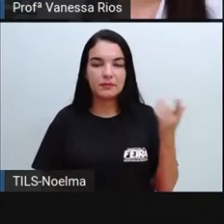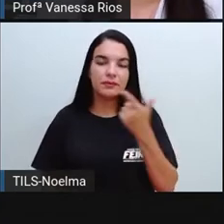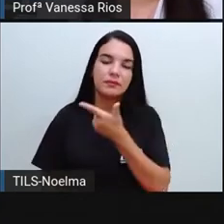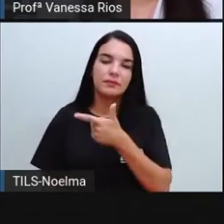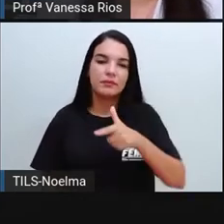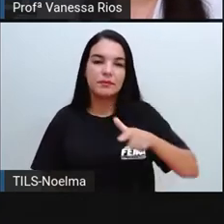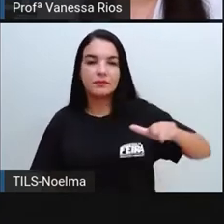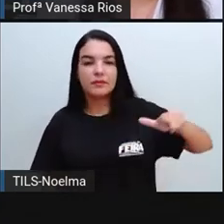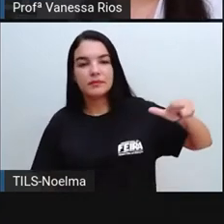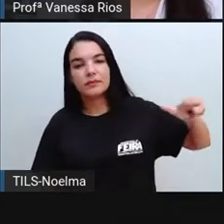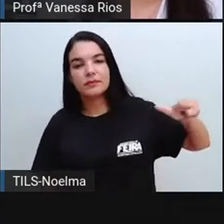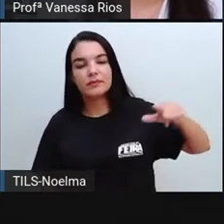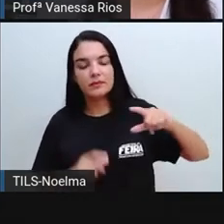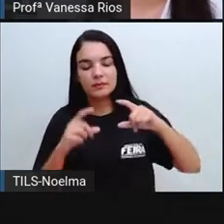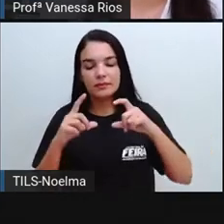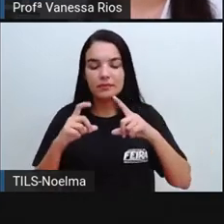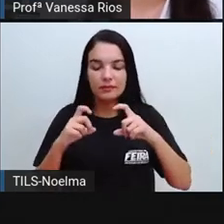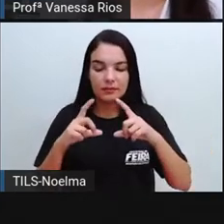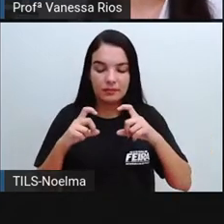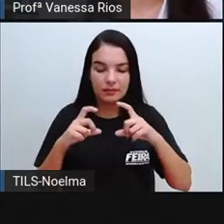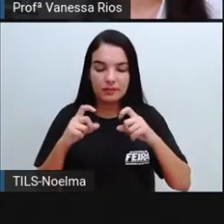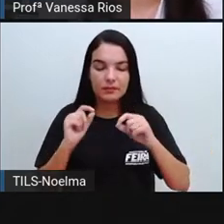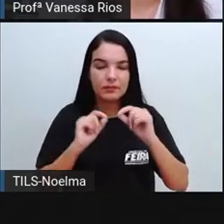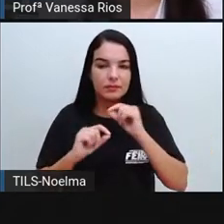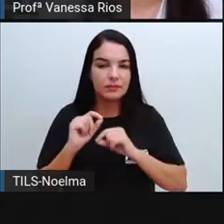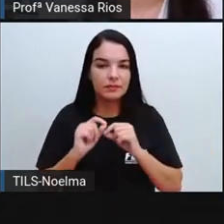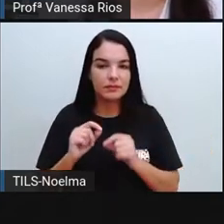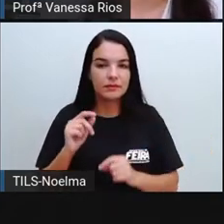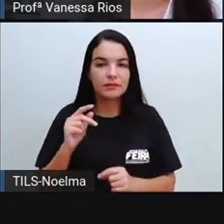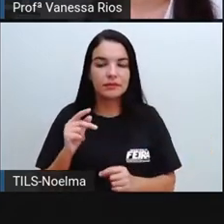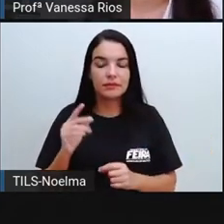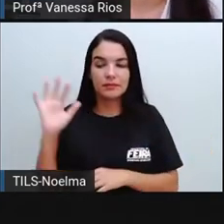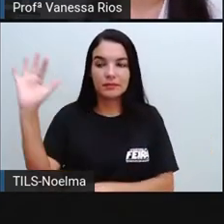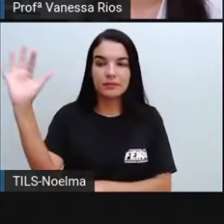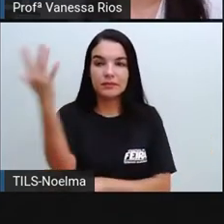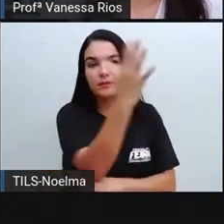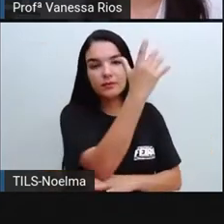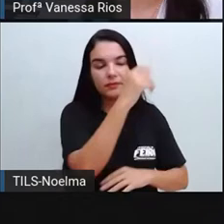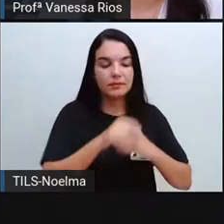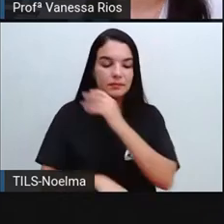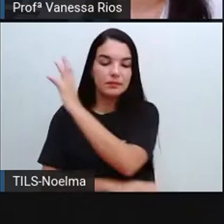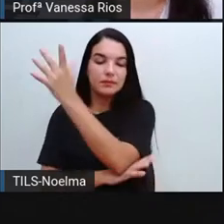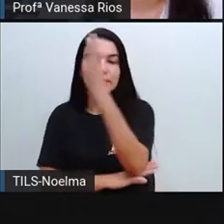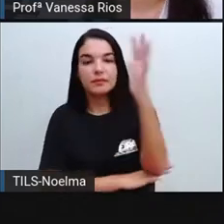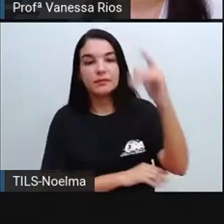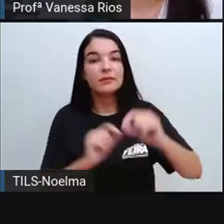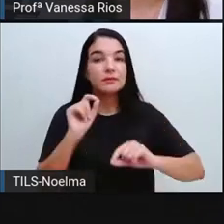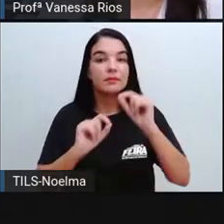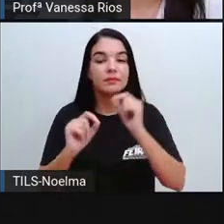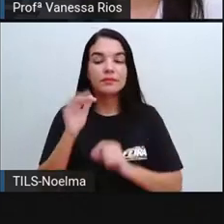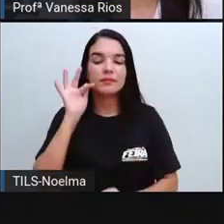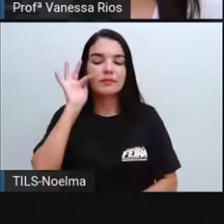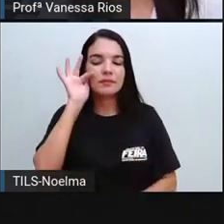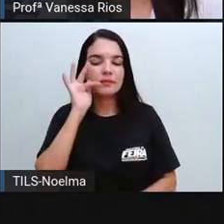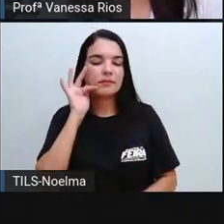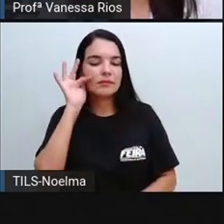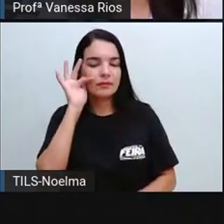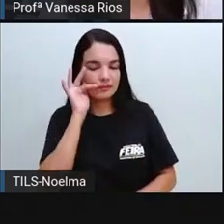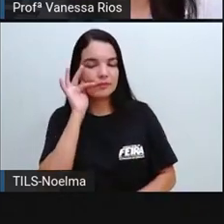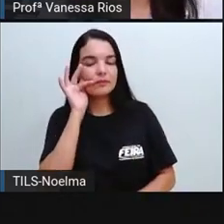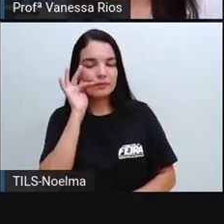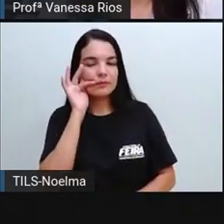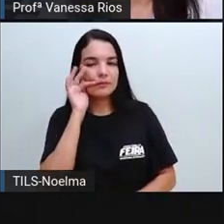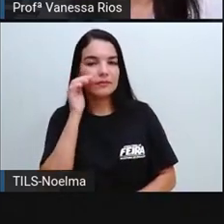Aí a gente observa novamente um pomar, não é? Uma plantação representando as frutas como um outro tipo de